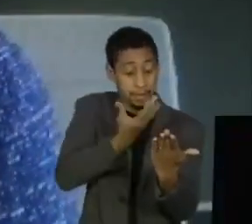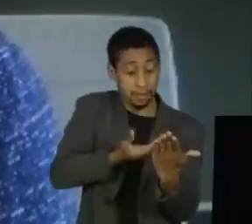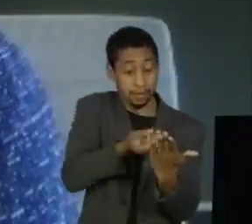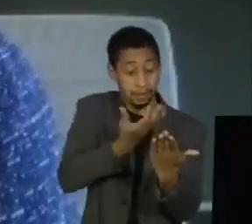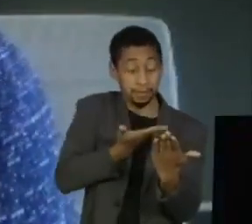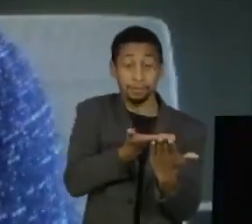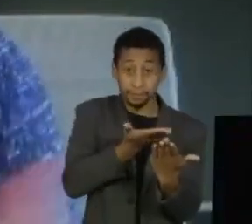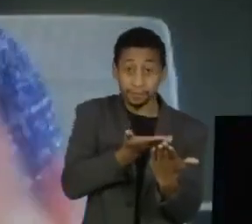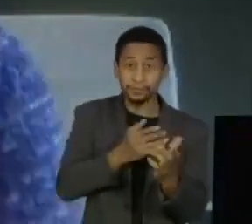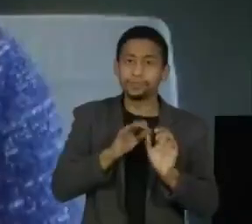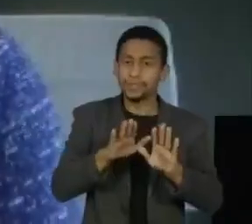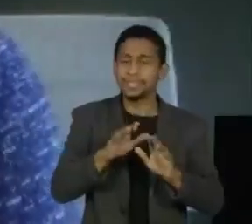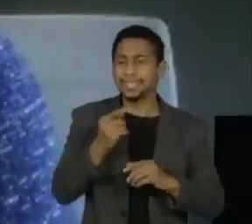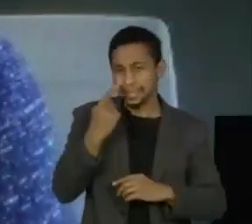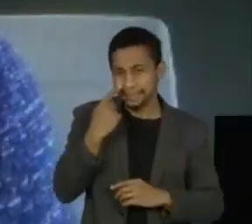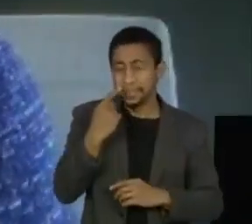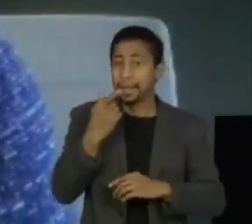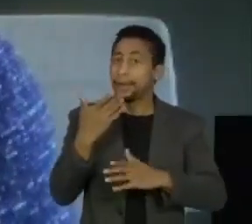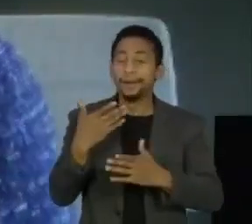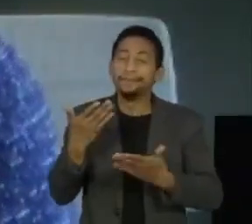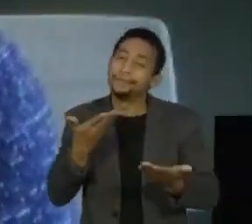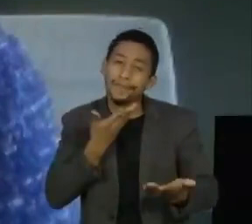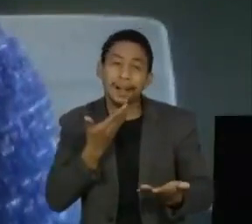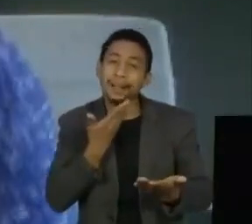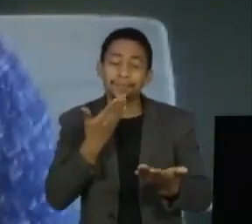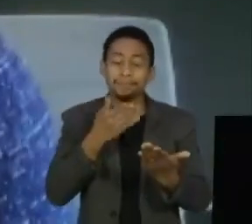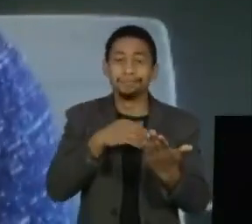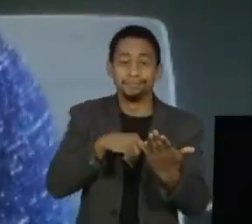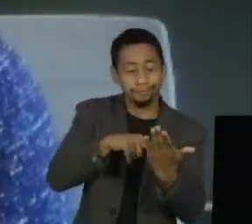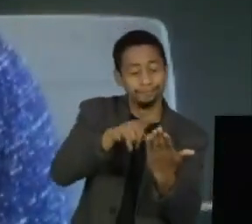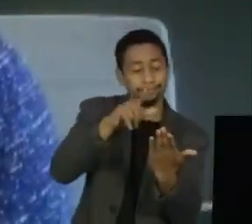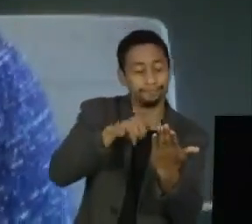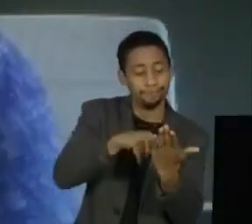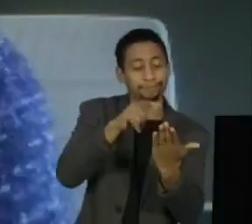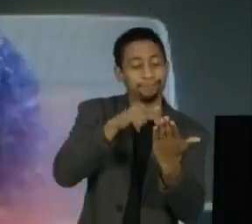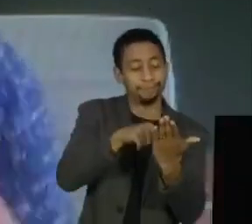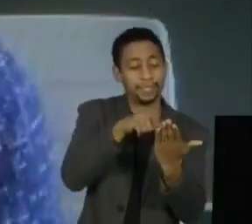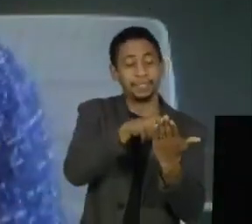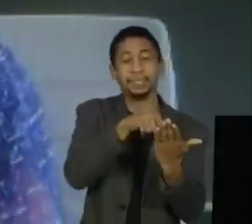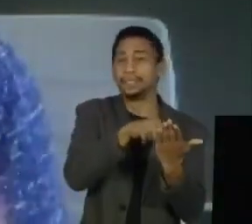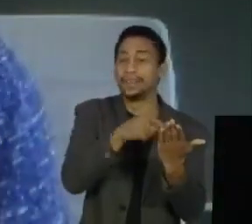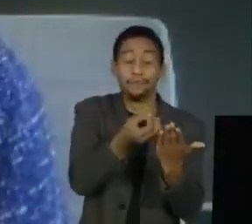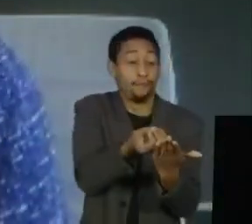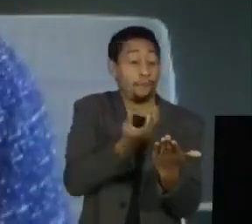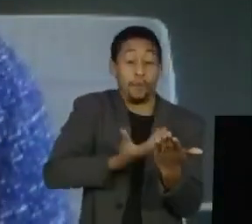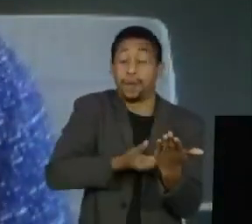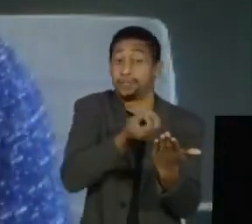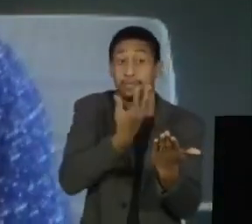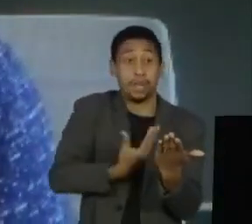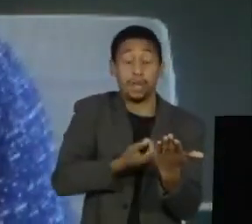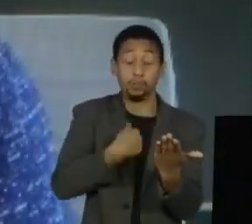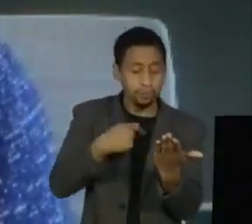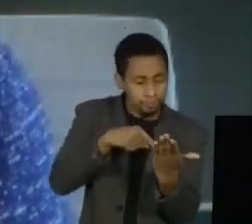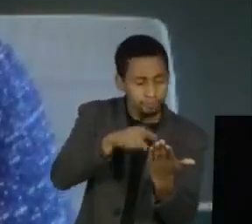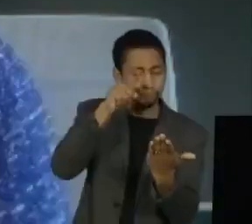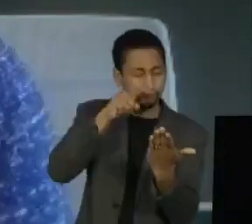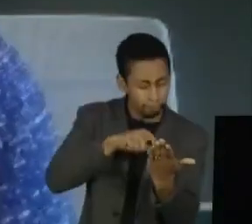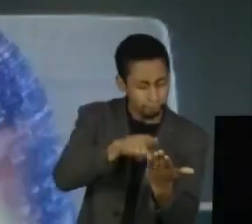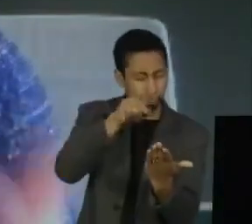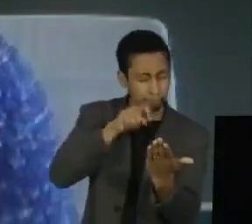facilidade de acesso e também de produção de conteúdo, todos nós passamos a ser